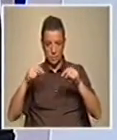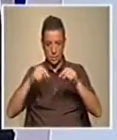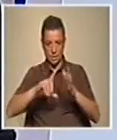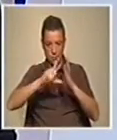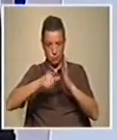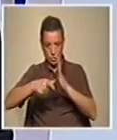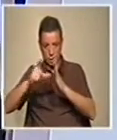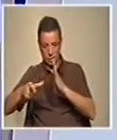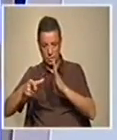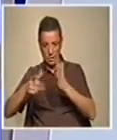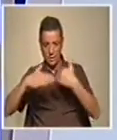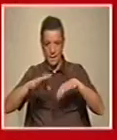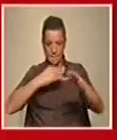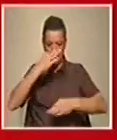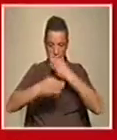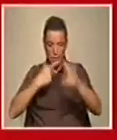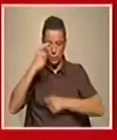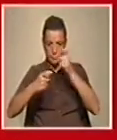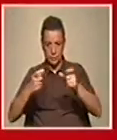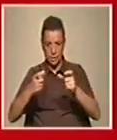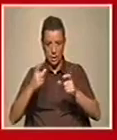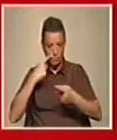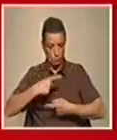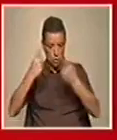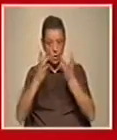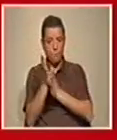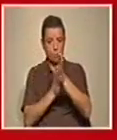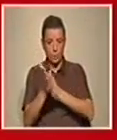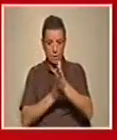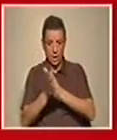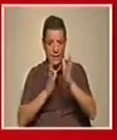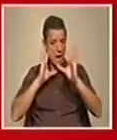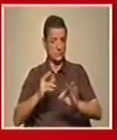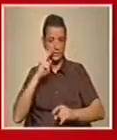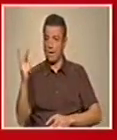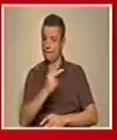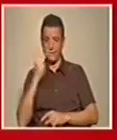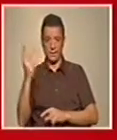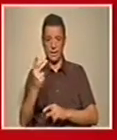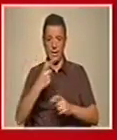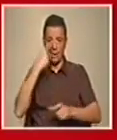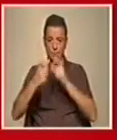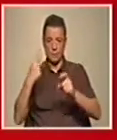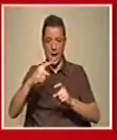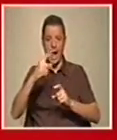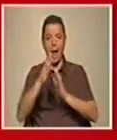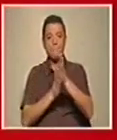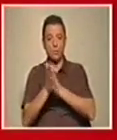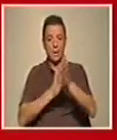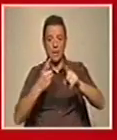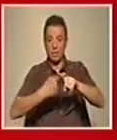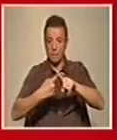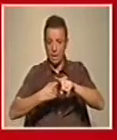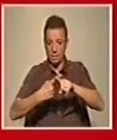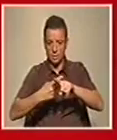trabalho de casa, falar com as pessoas, mostrar-lhes as oportunidades, porque isto é mesmo assim na vida, as pessoas têm que perceber que há oportunidades interessantes.